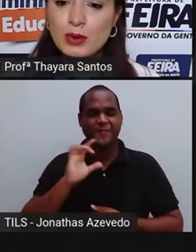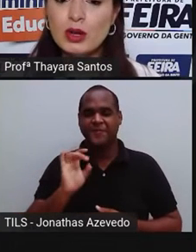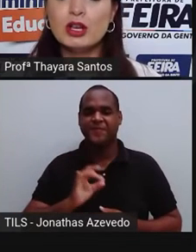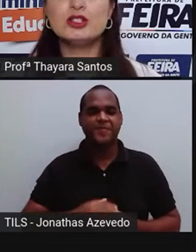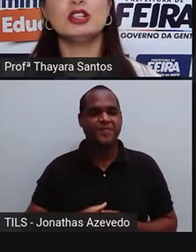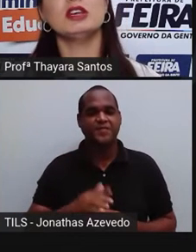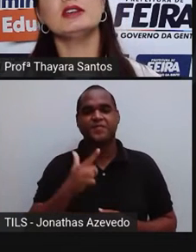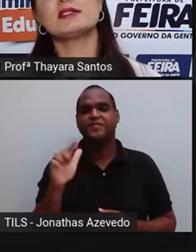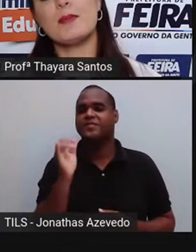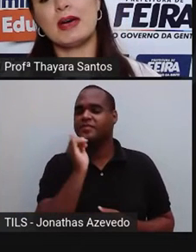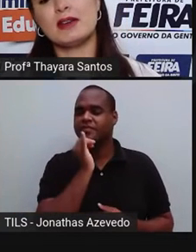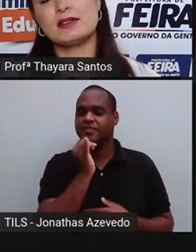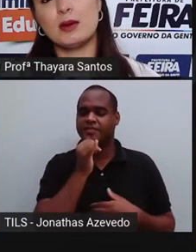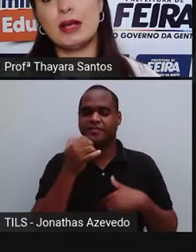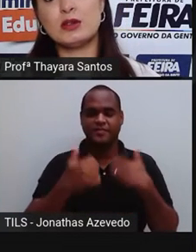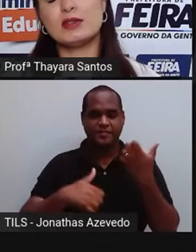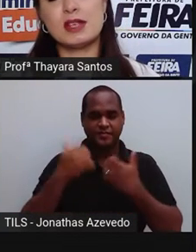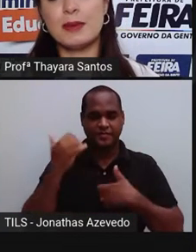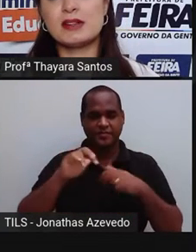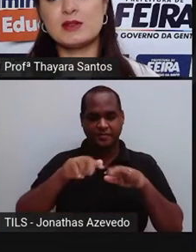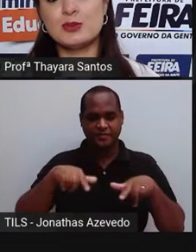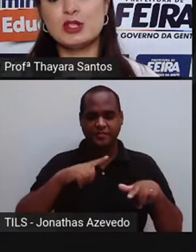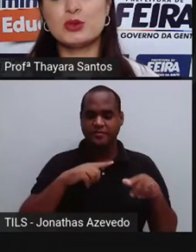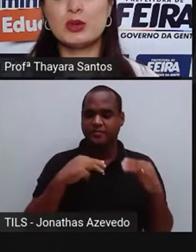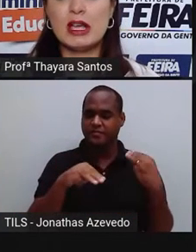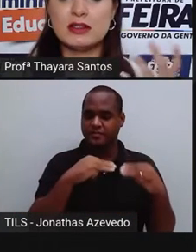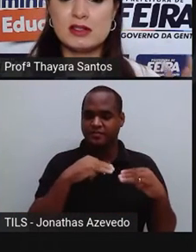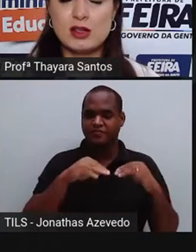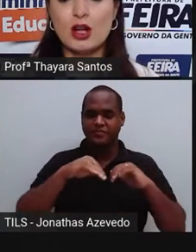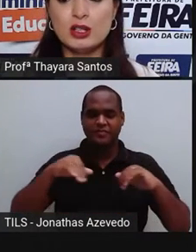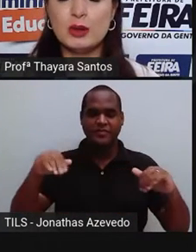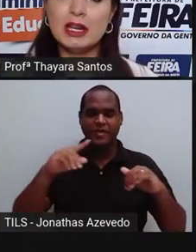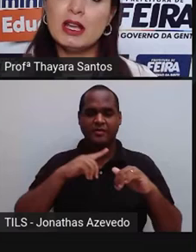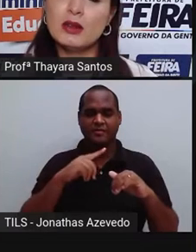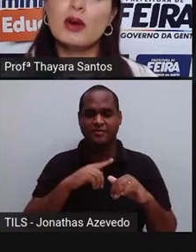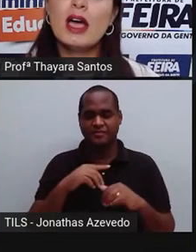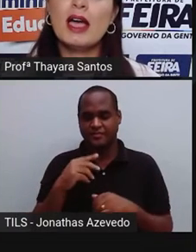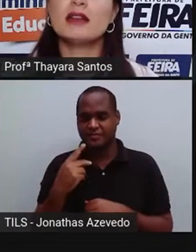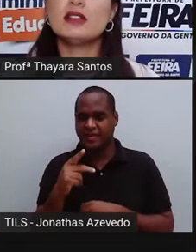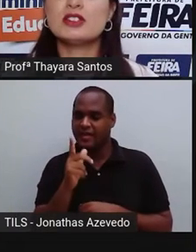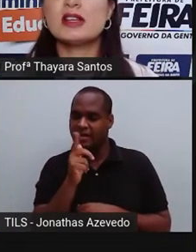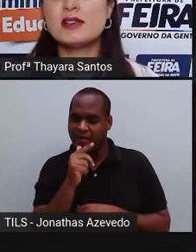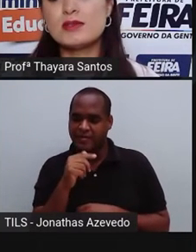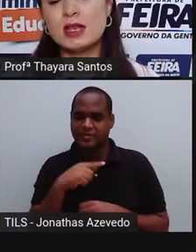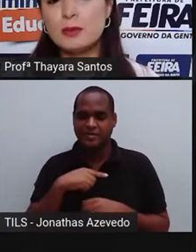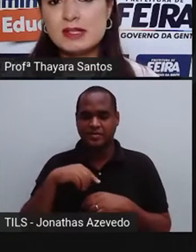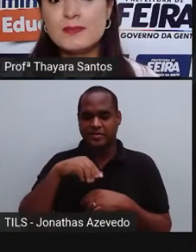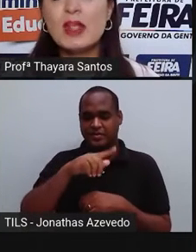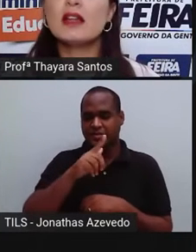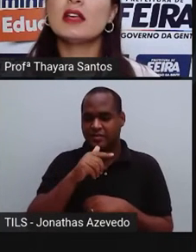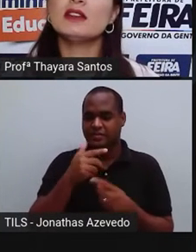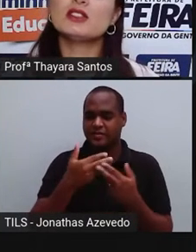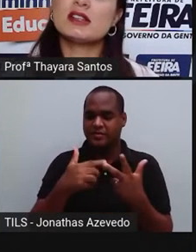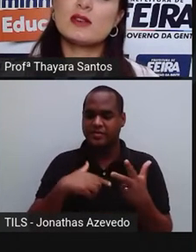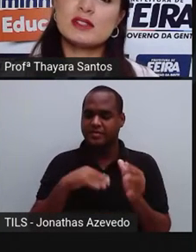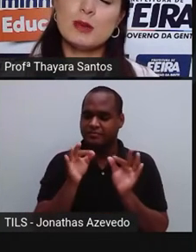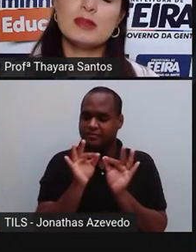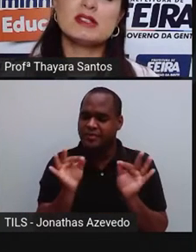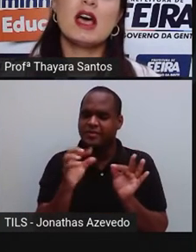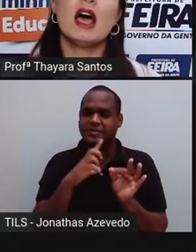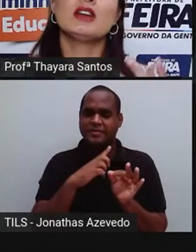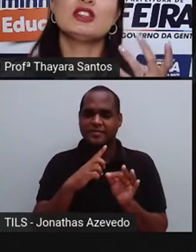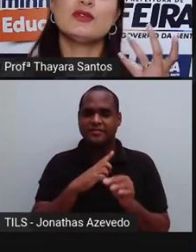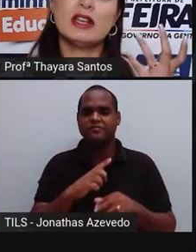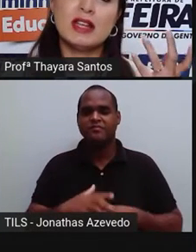exemplo de método de separação de mistura entre sólido e líquido é a destilação simples. Na destilação